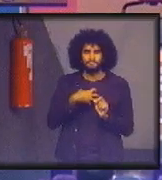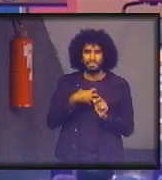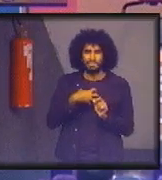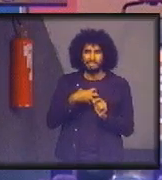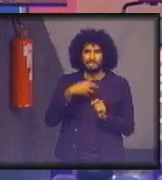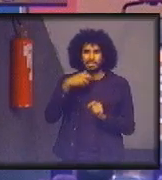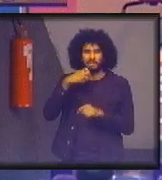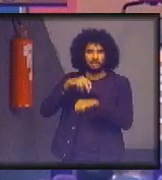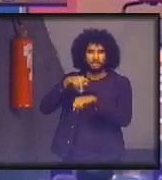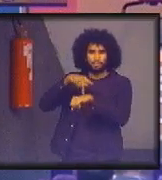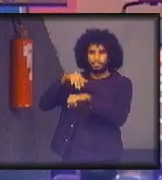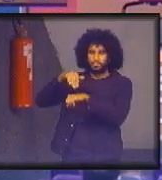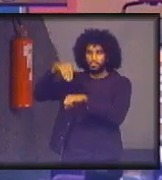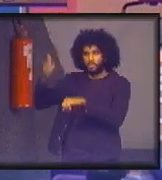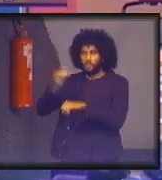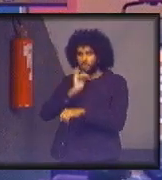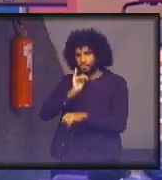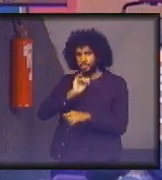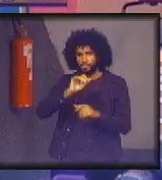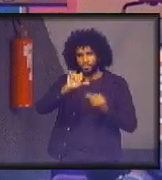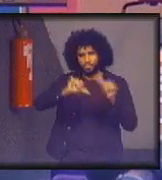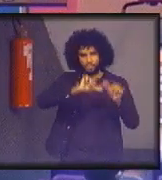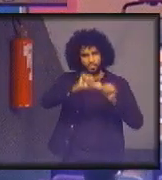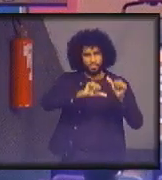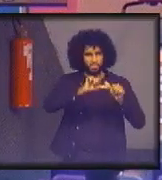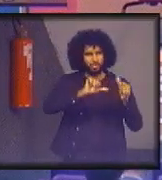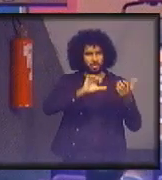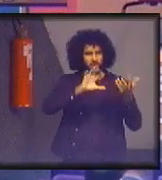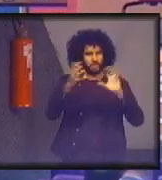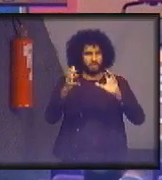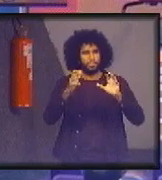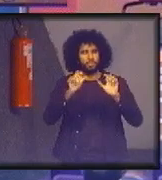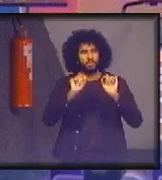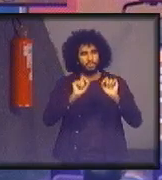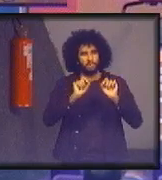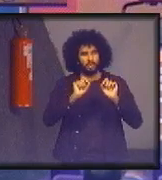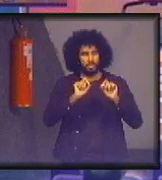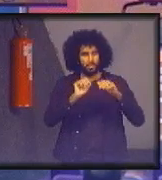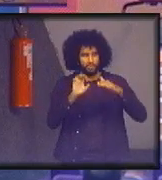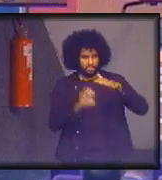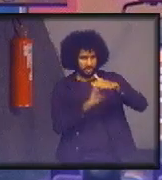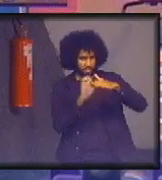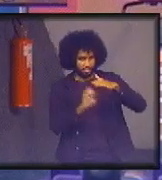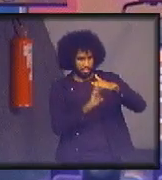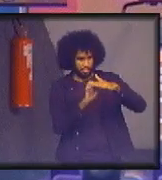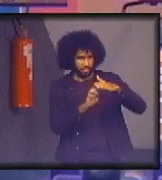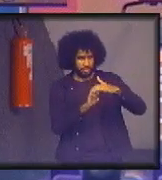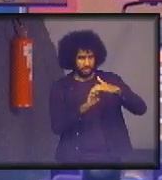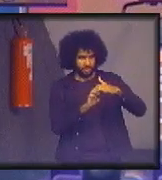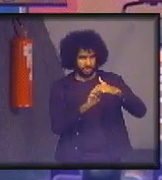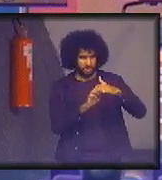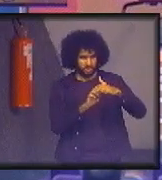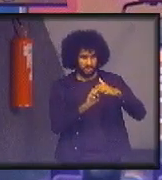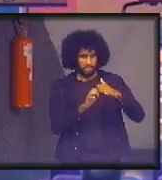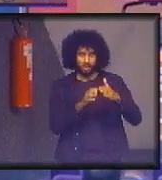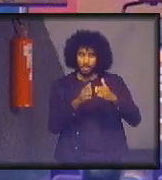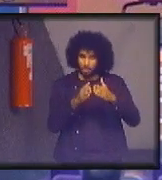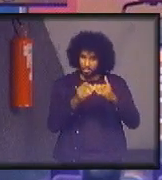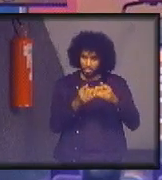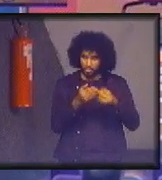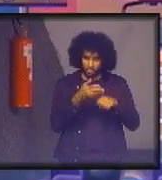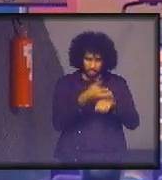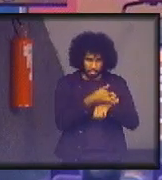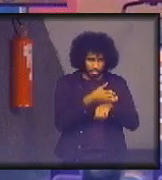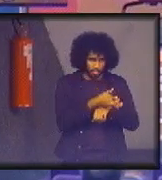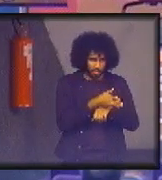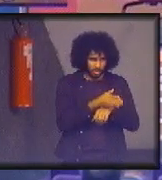No caso de mudança do clima, os exportadores de commodities foram aqueles que mais pediram para ficar na convenção